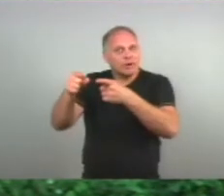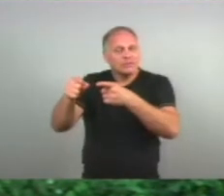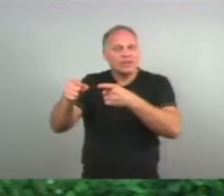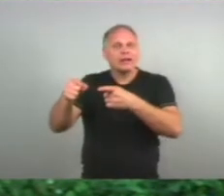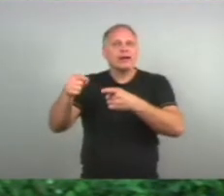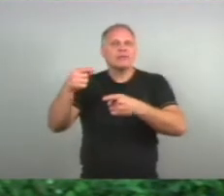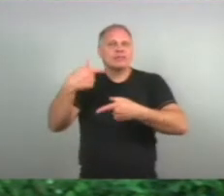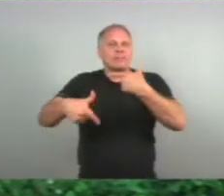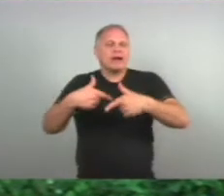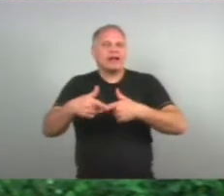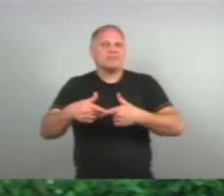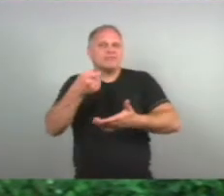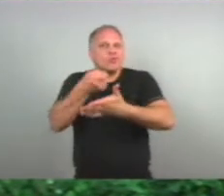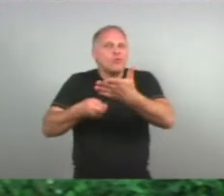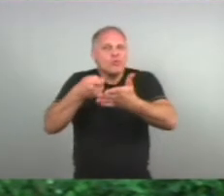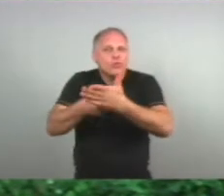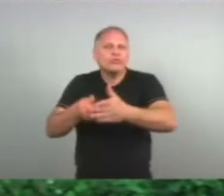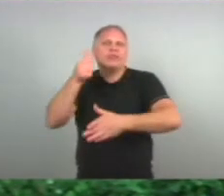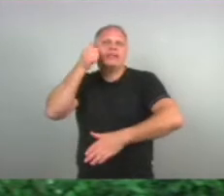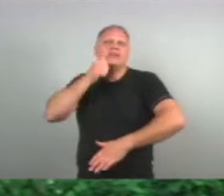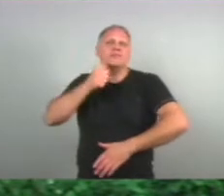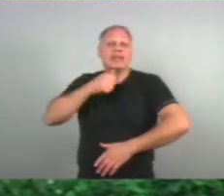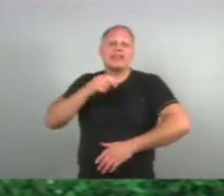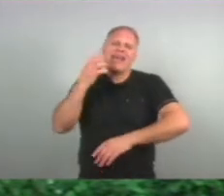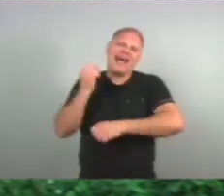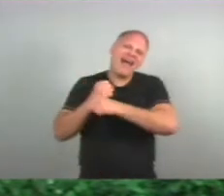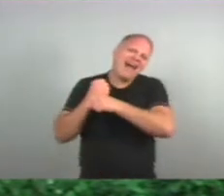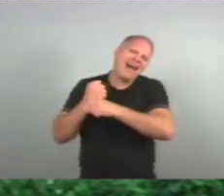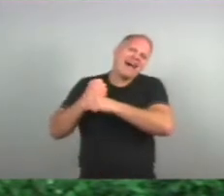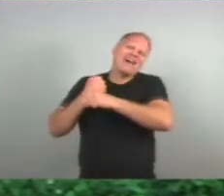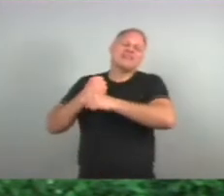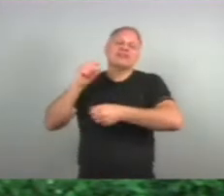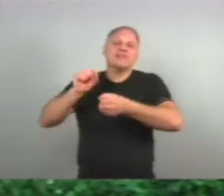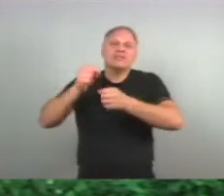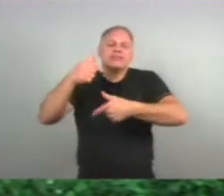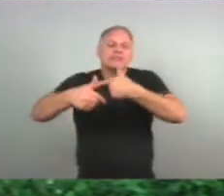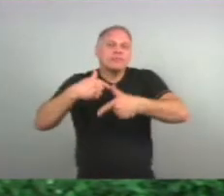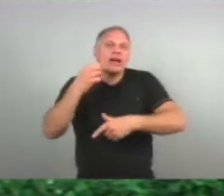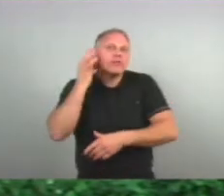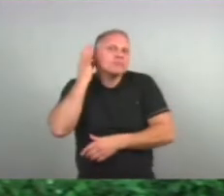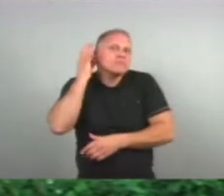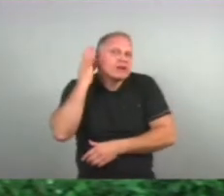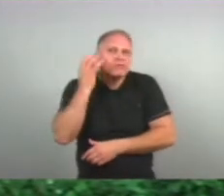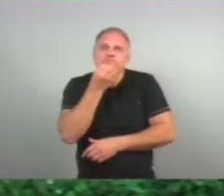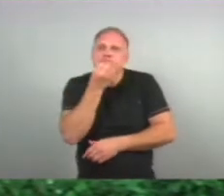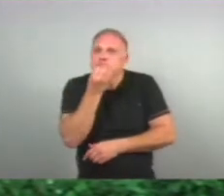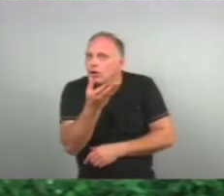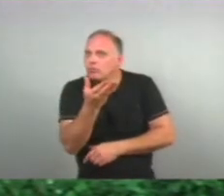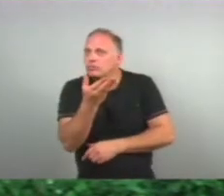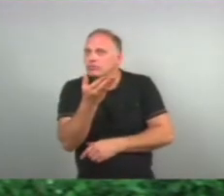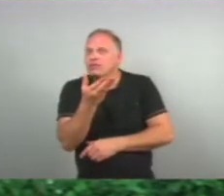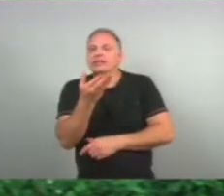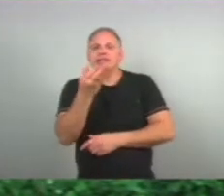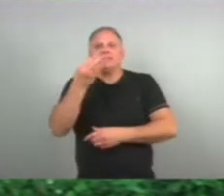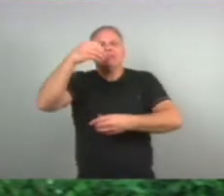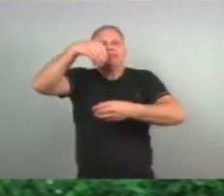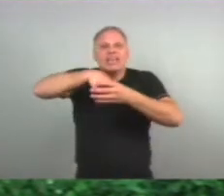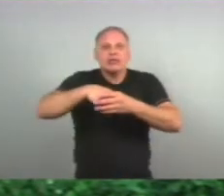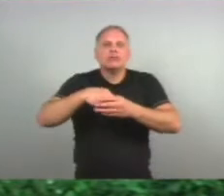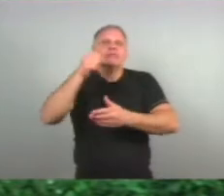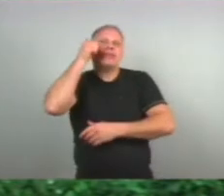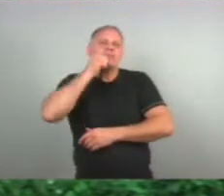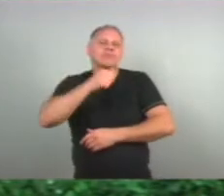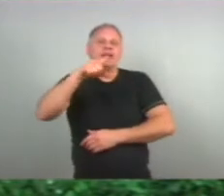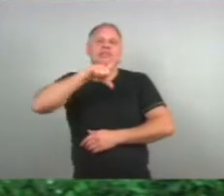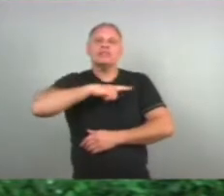Brasil Ele já vem De muito tempo E ele está fazendo Um trabalho Maravilhoso Na questão De Da mulher